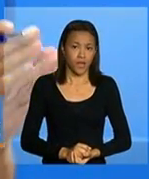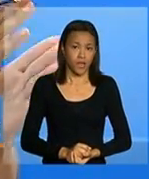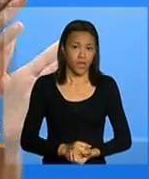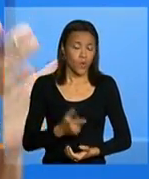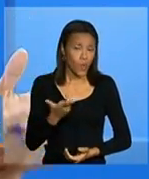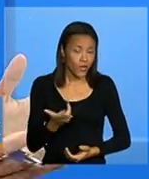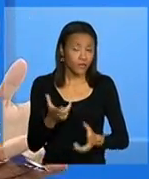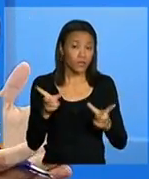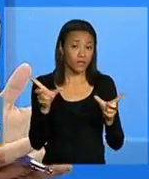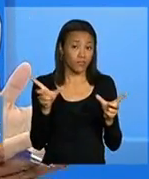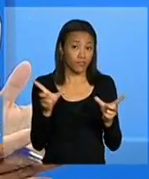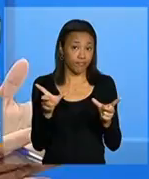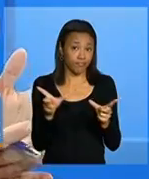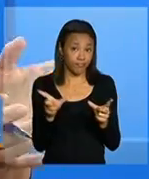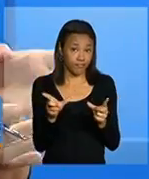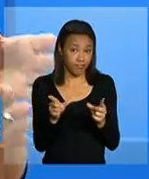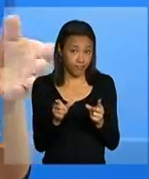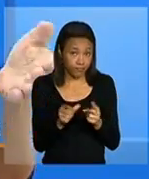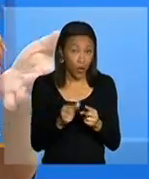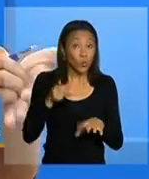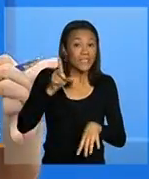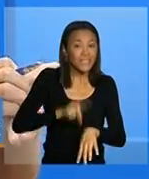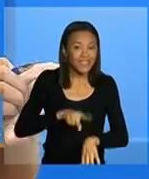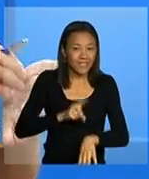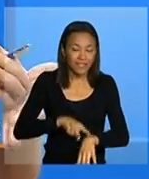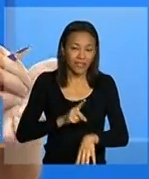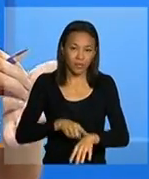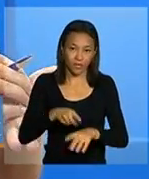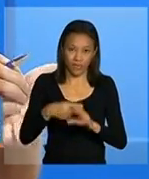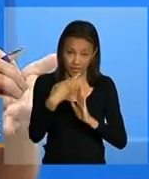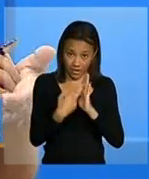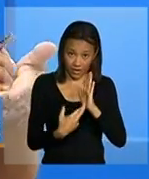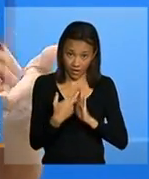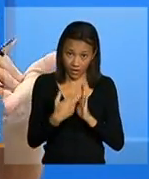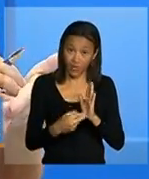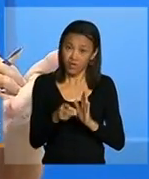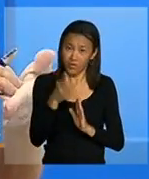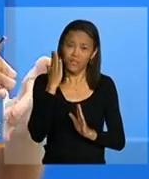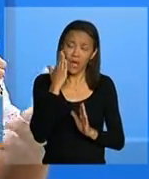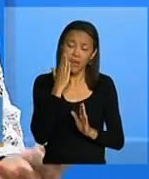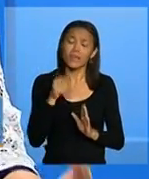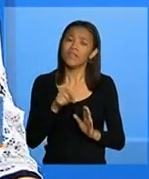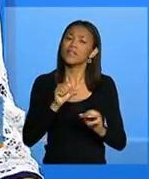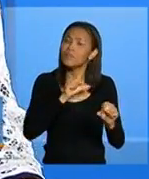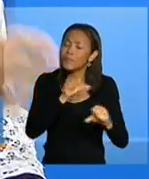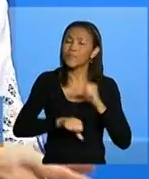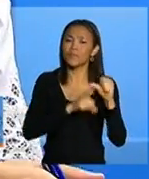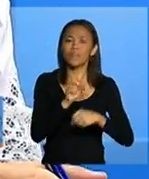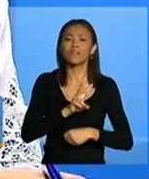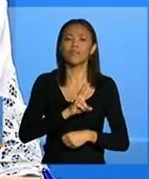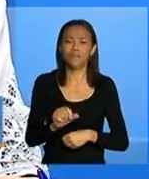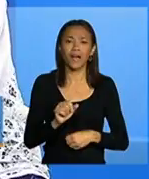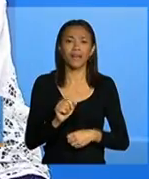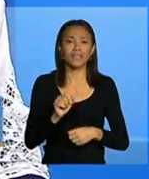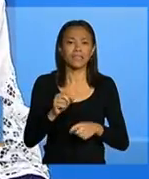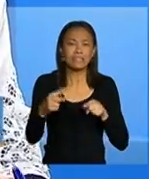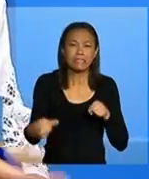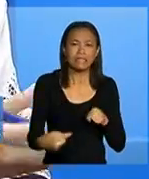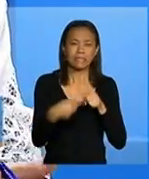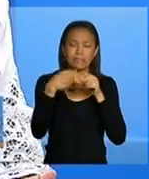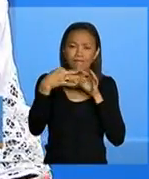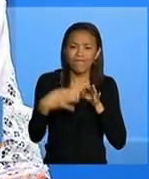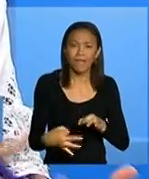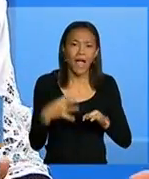diminuição deste prazo você acredita que essas mudanças vão fazer com que haja a identificação realmente